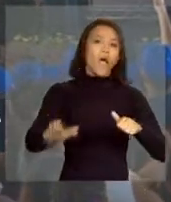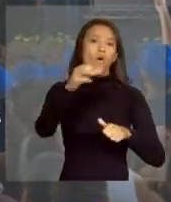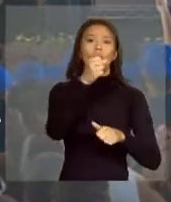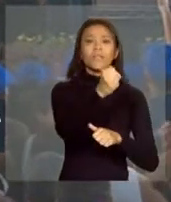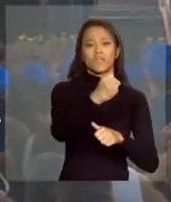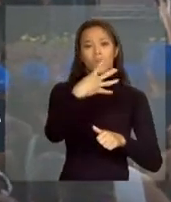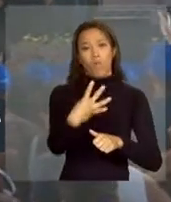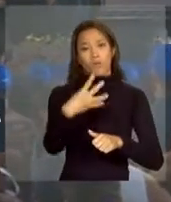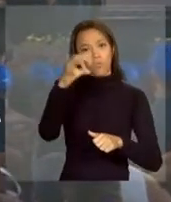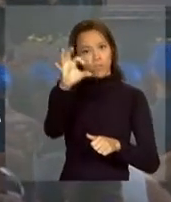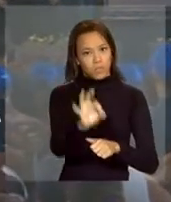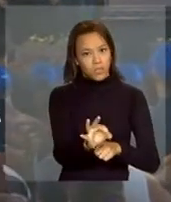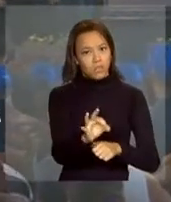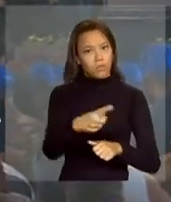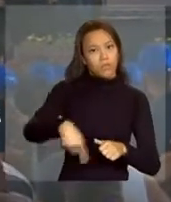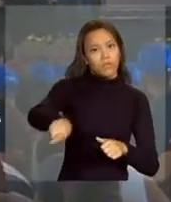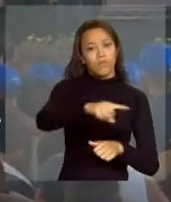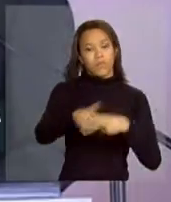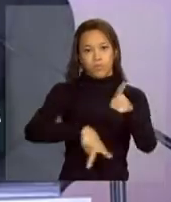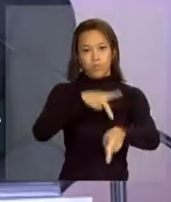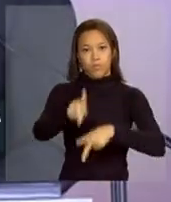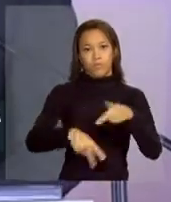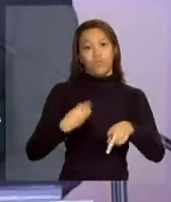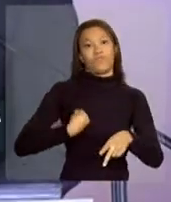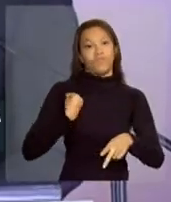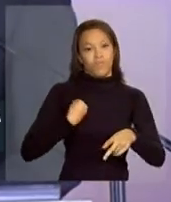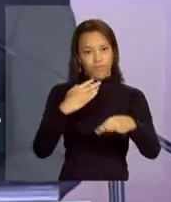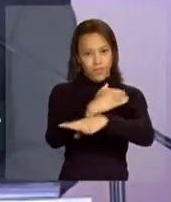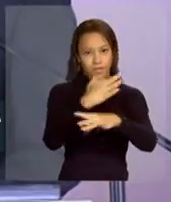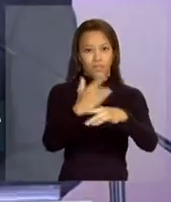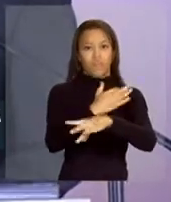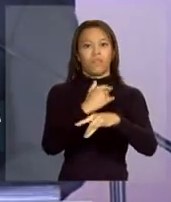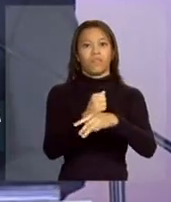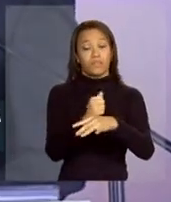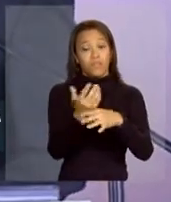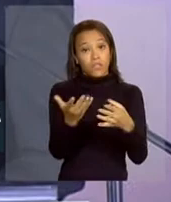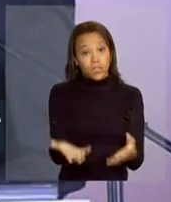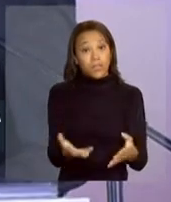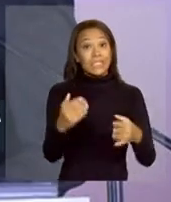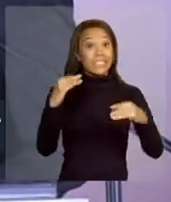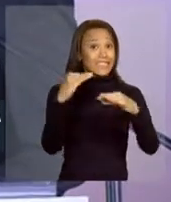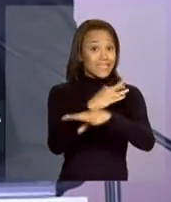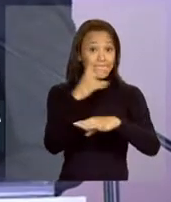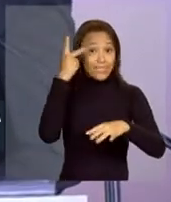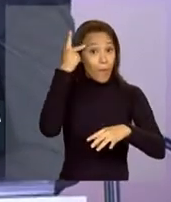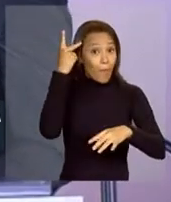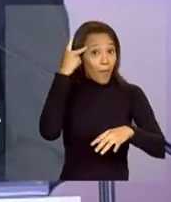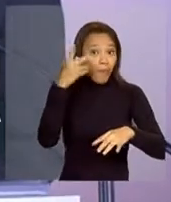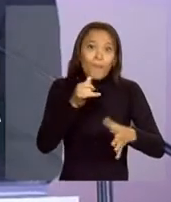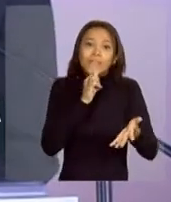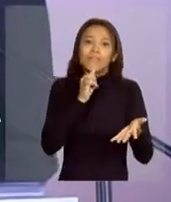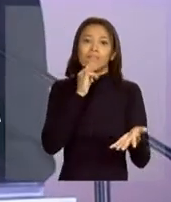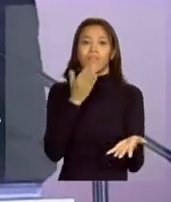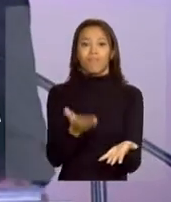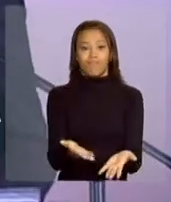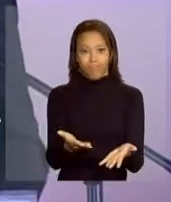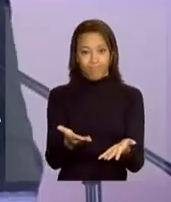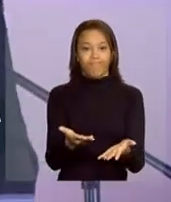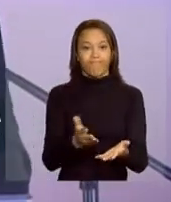% da sua população morando nas cidades brasileiras. E São Paulo, eu diria que é um grande exemplo disso.